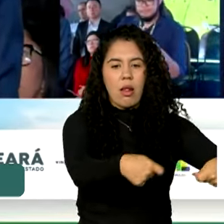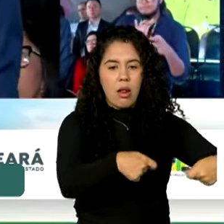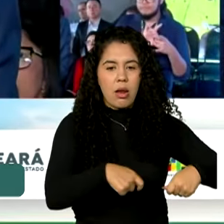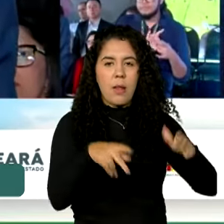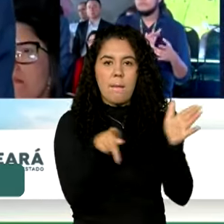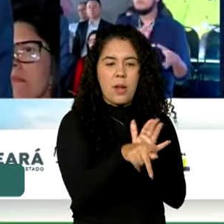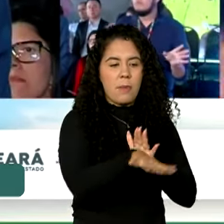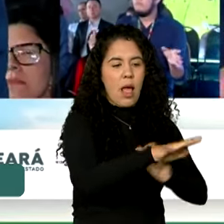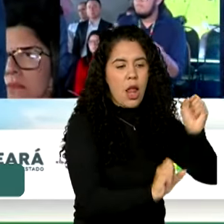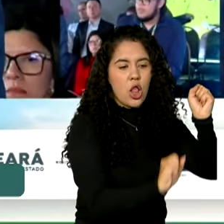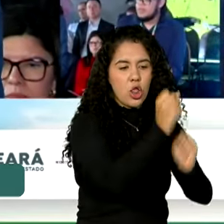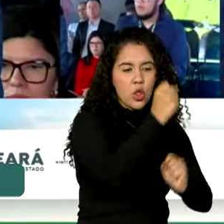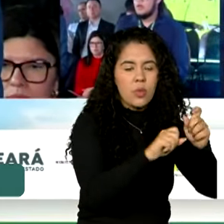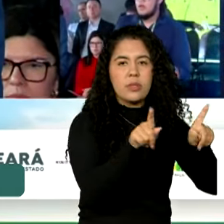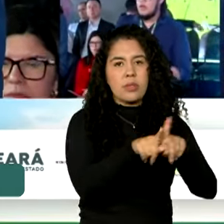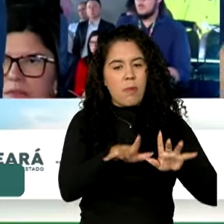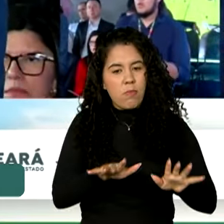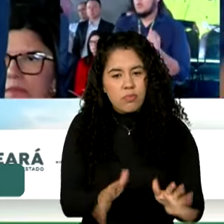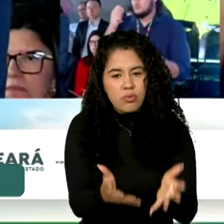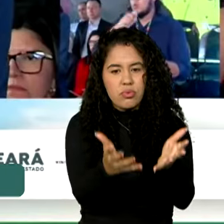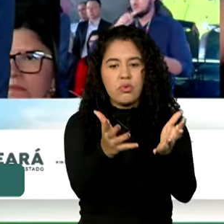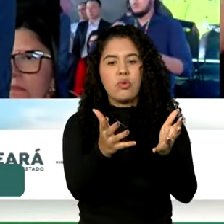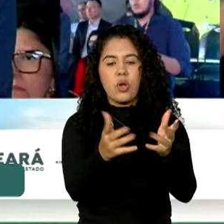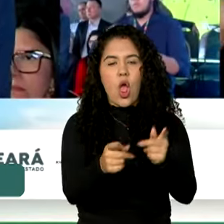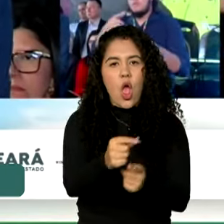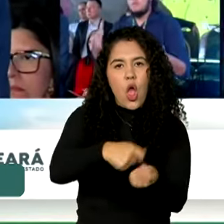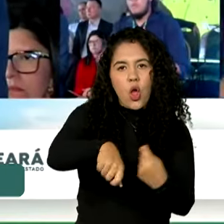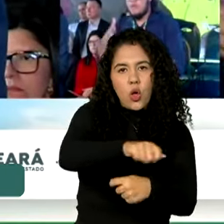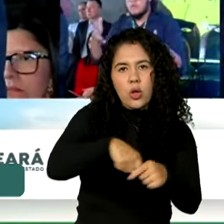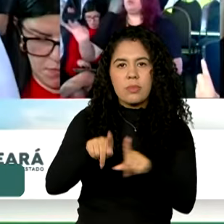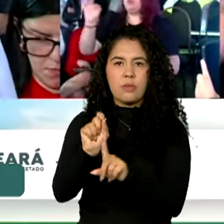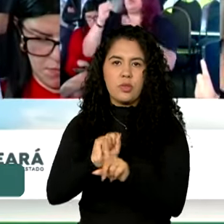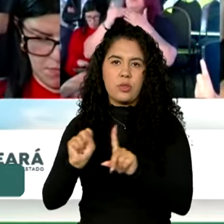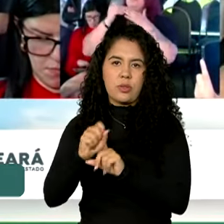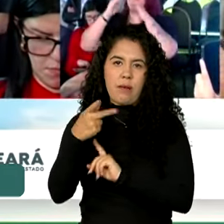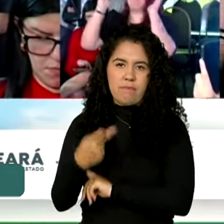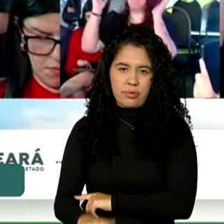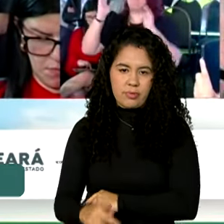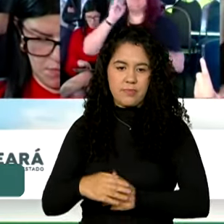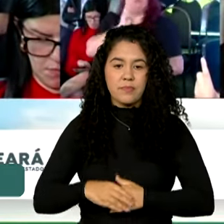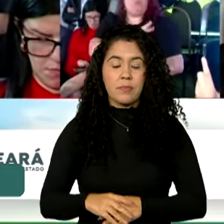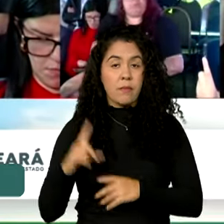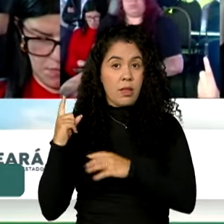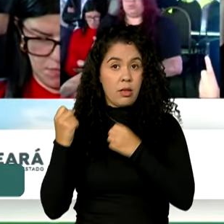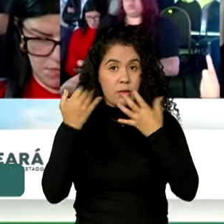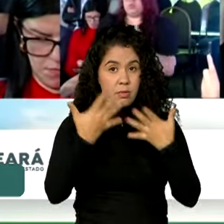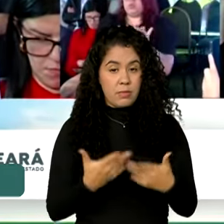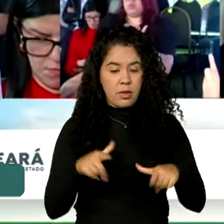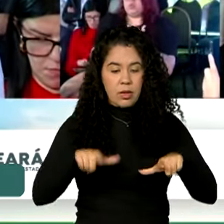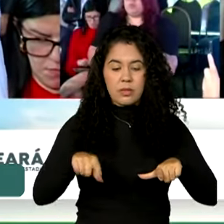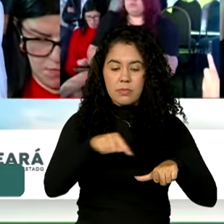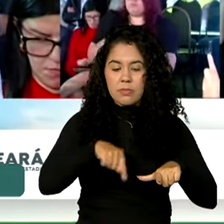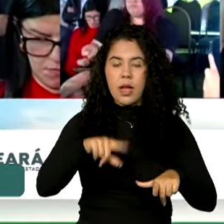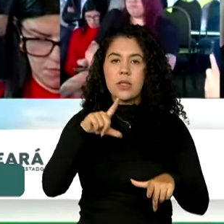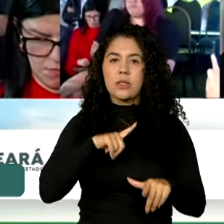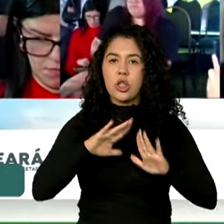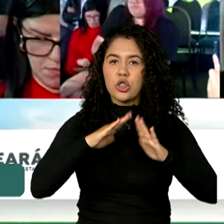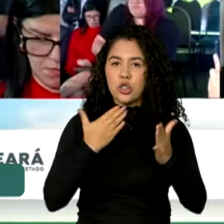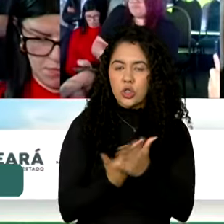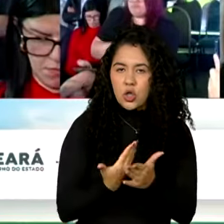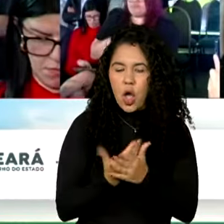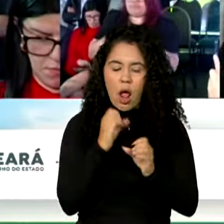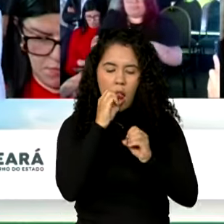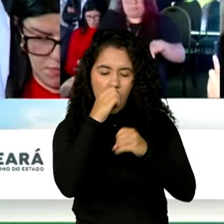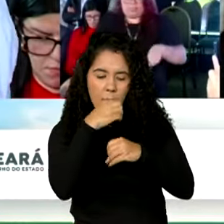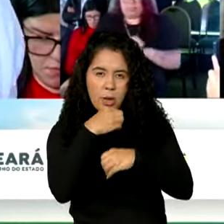indústria, fomentando o crescimento econômico e social da nossa região. O ITA trouxe escolas, laboratórios, centro de